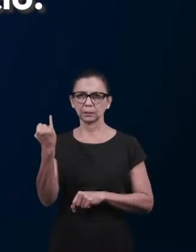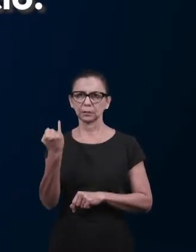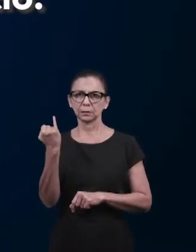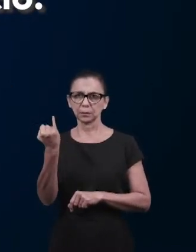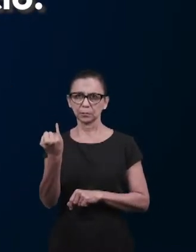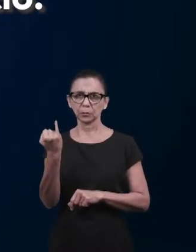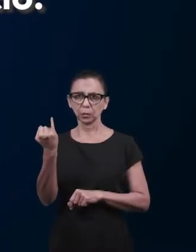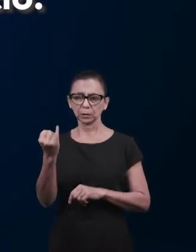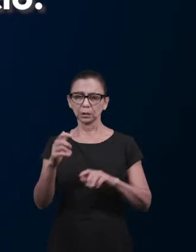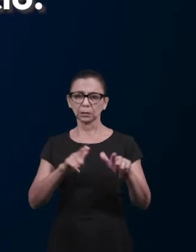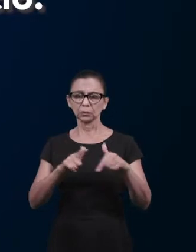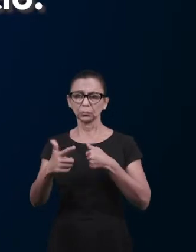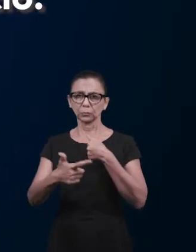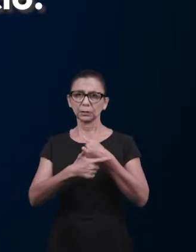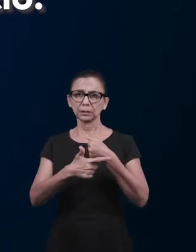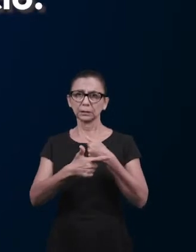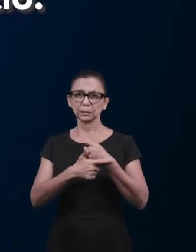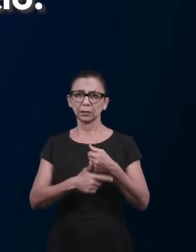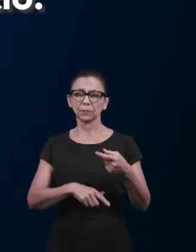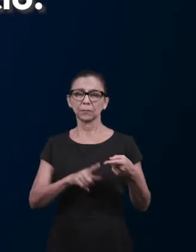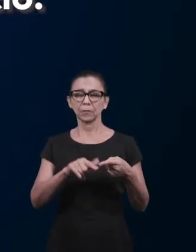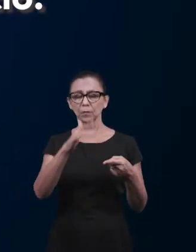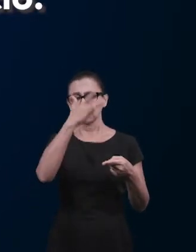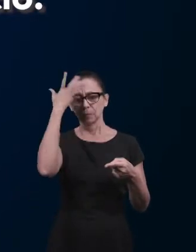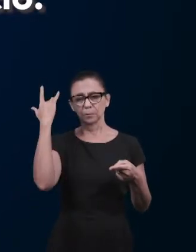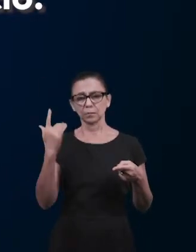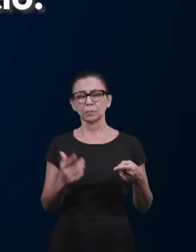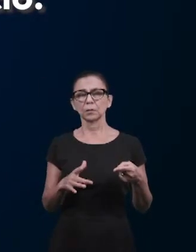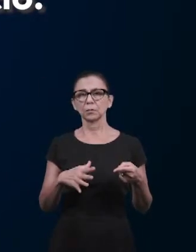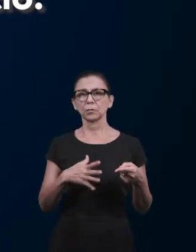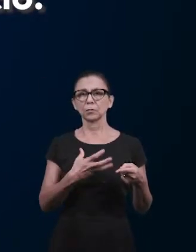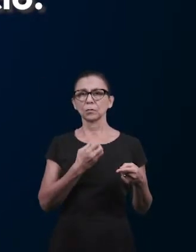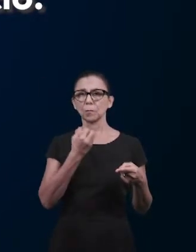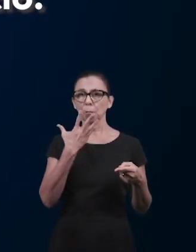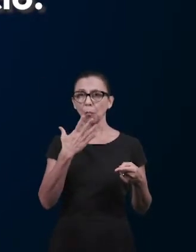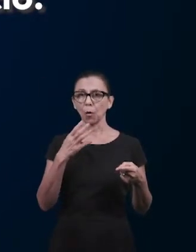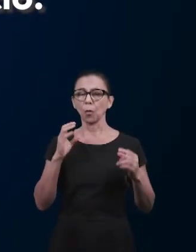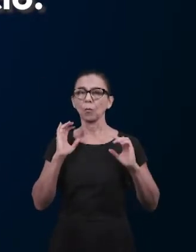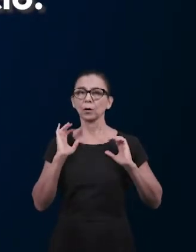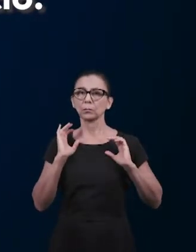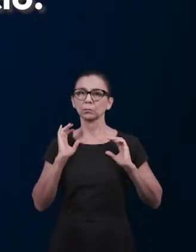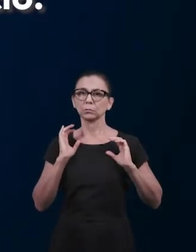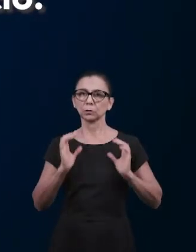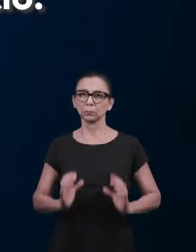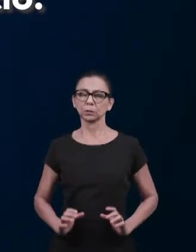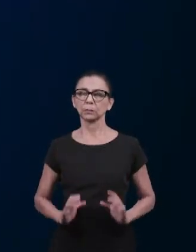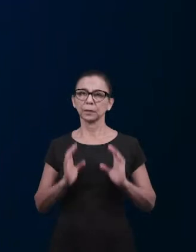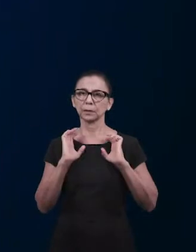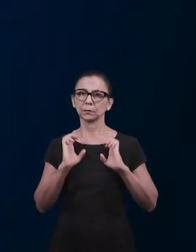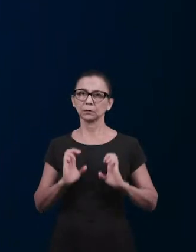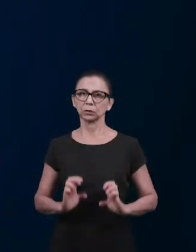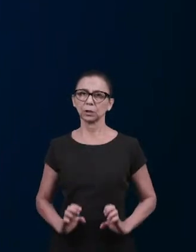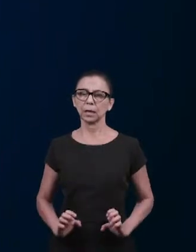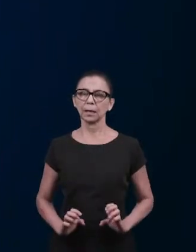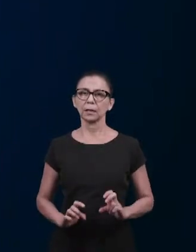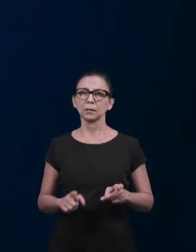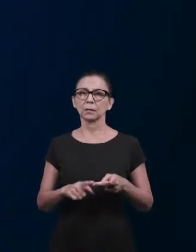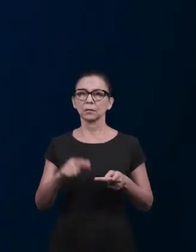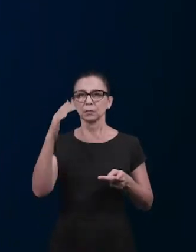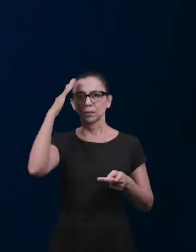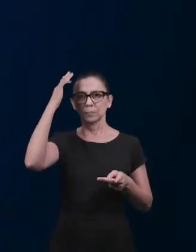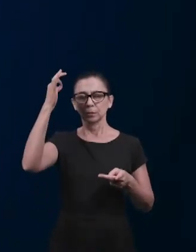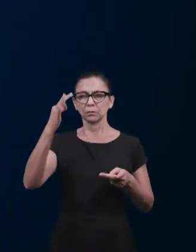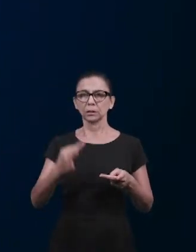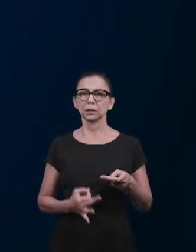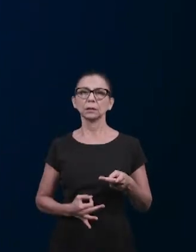homens de boa reputação, cheios do Espírito Santo e de sabedoria, a paz do Senhor Jesus. Respondendo a pergunta número